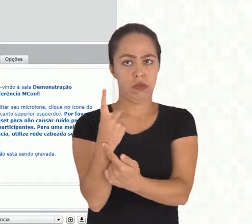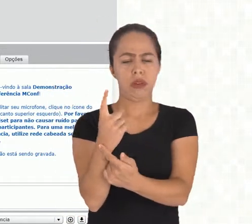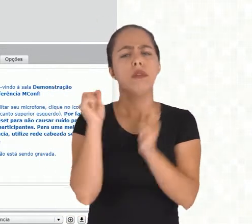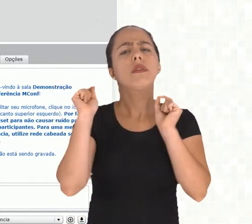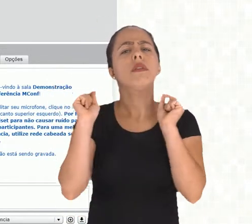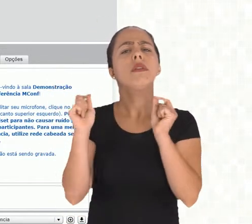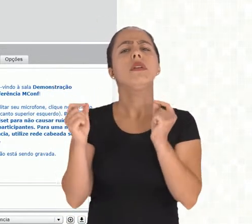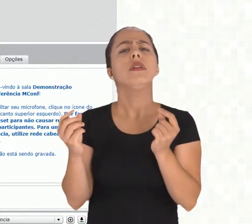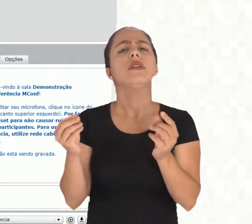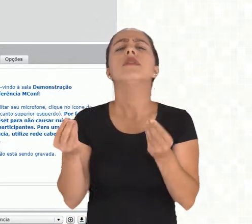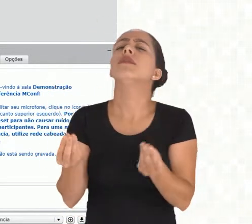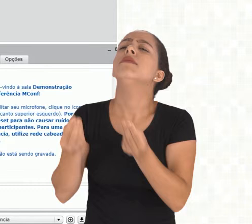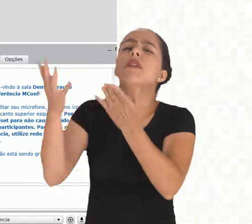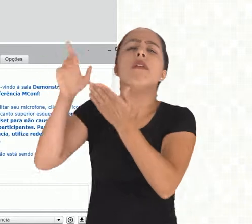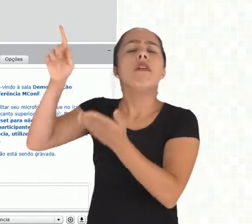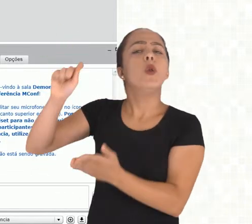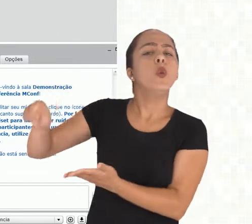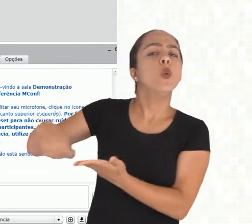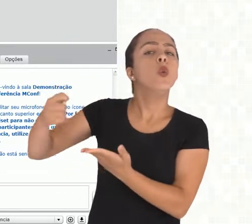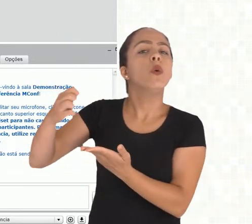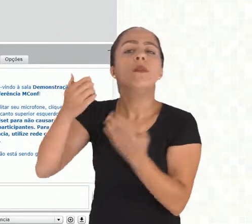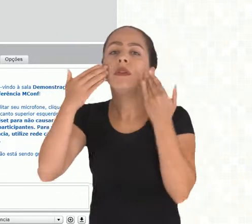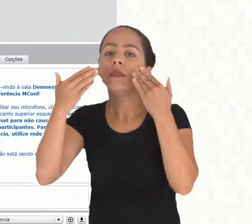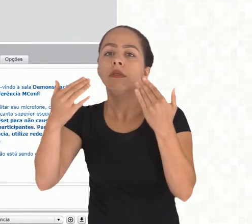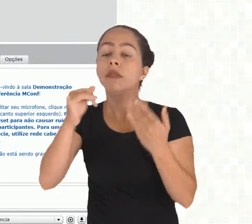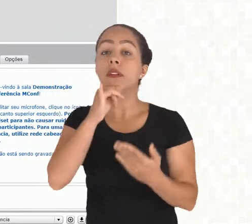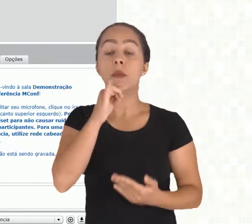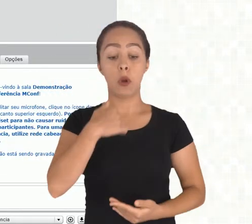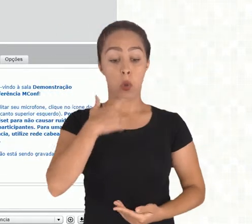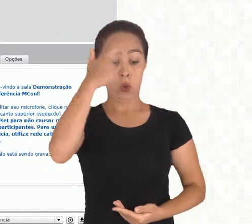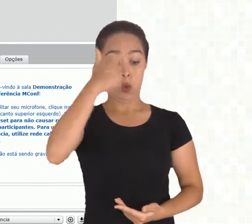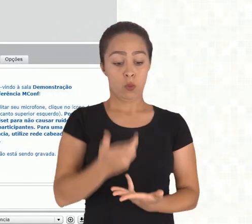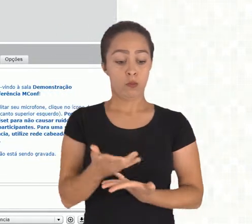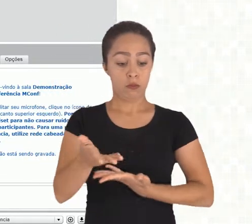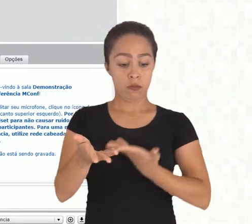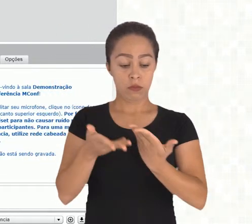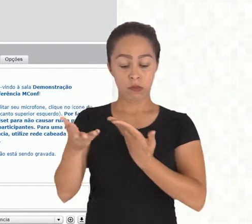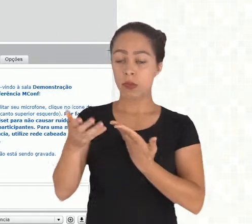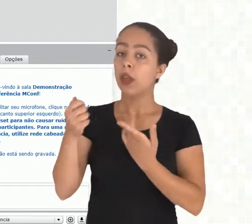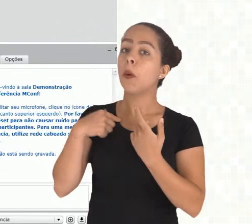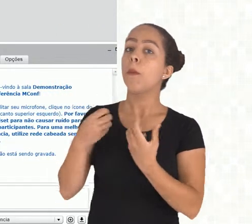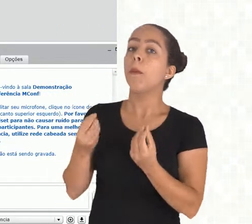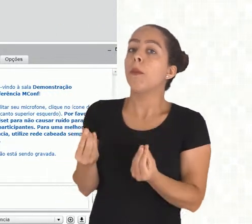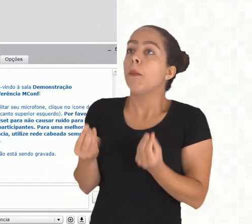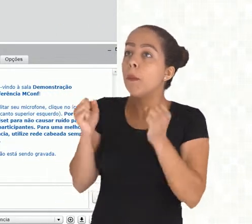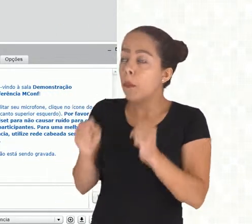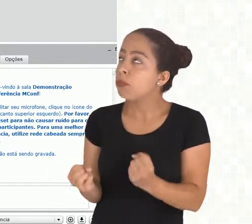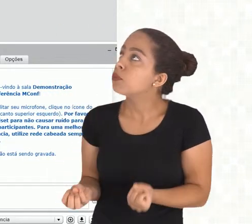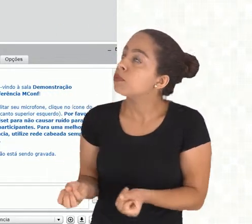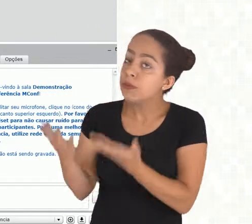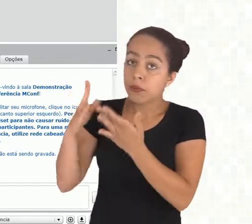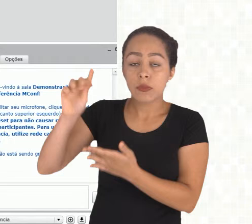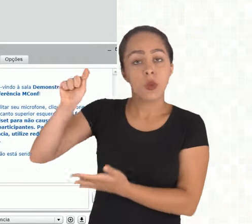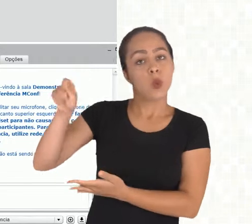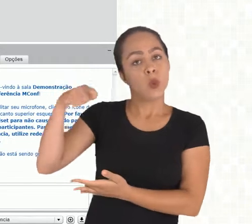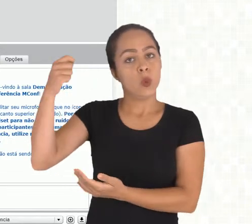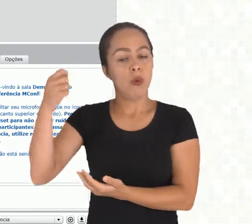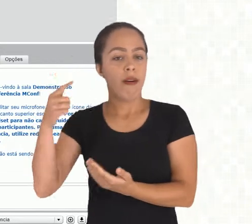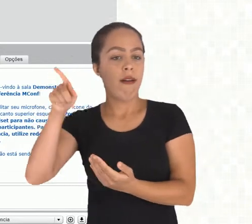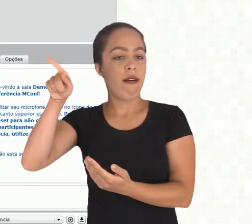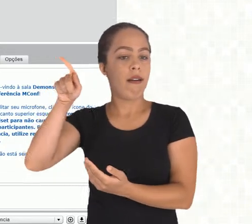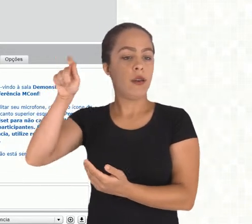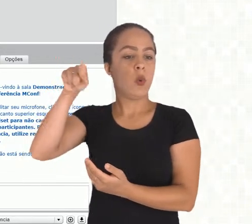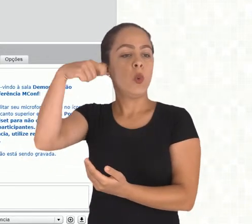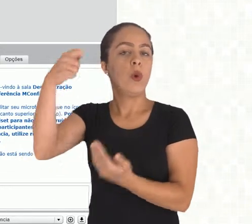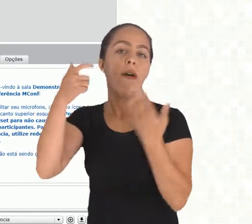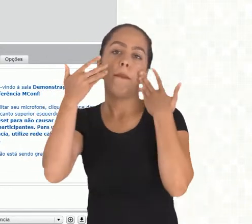pode tornar alguém apresentador é um moderador. No caso, eu sou moderador, posso tornar a Juliana uma apresentadora. Vocês vão ver que a